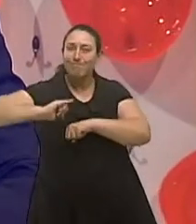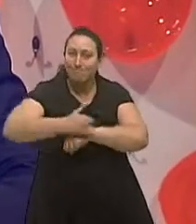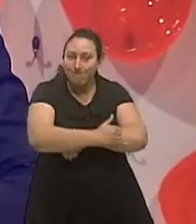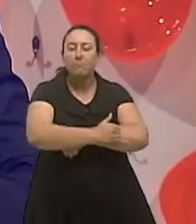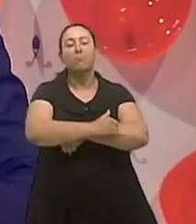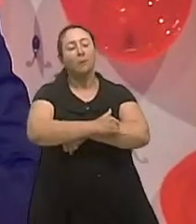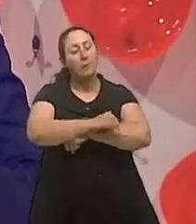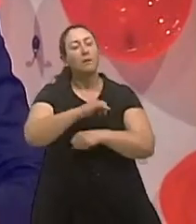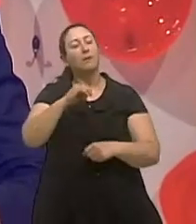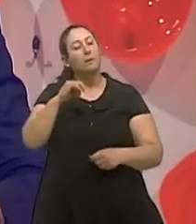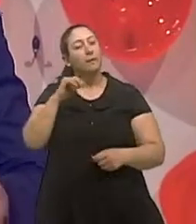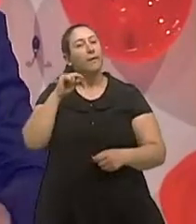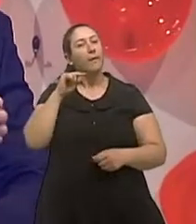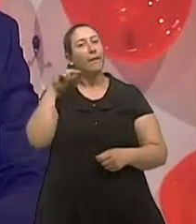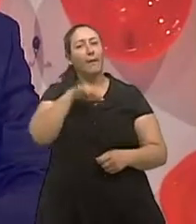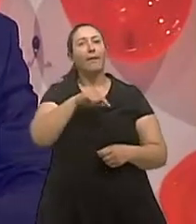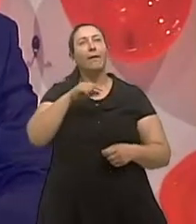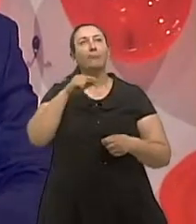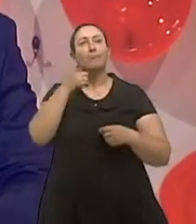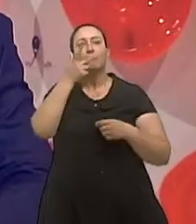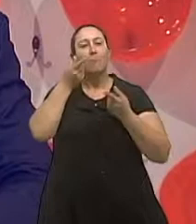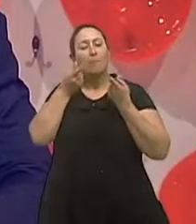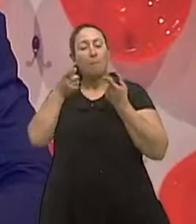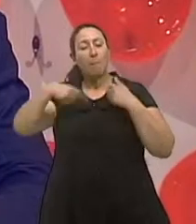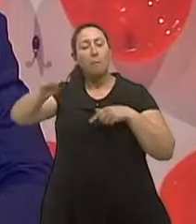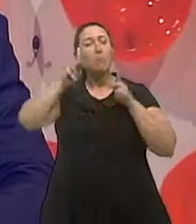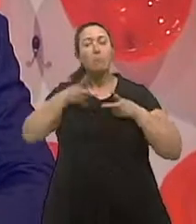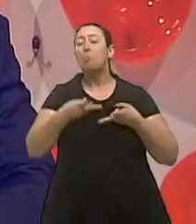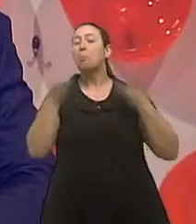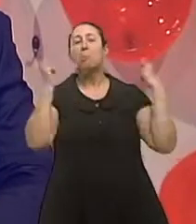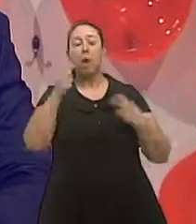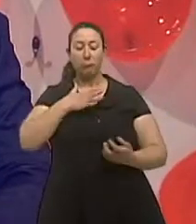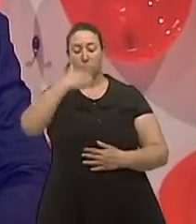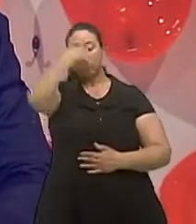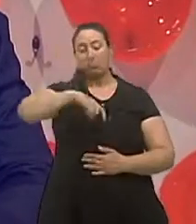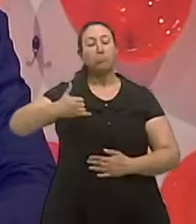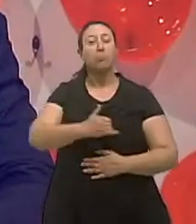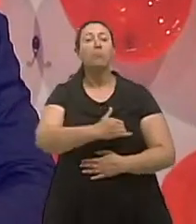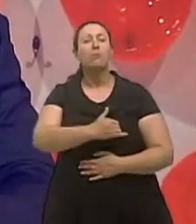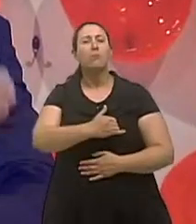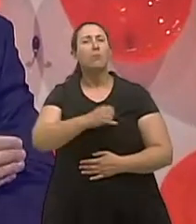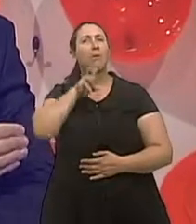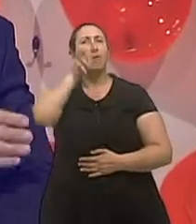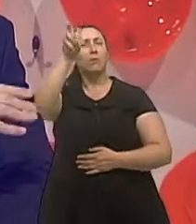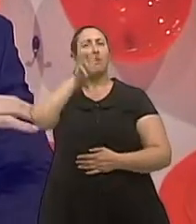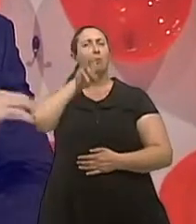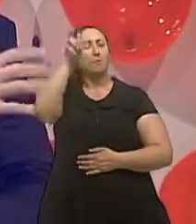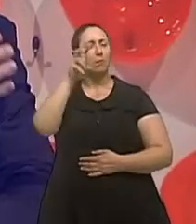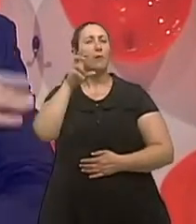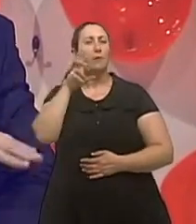isso acaba tendo um papel importante. Tanto é que essas pessoas, muitas dessas que estão acima do peso, quando eram